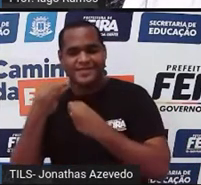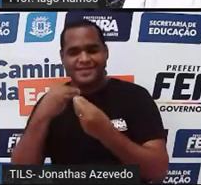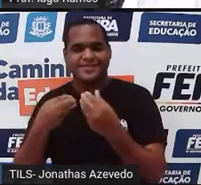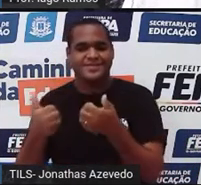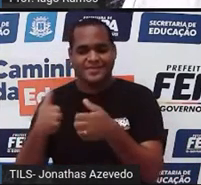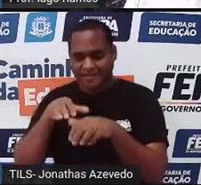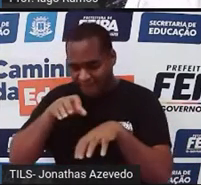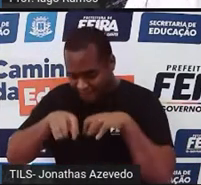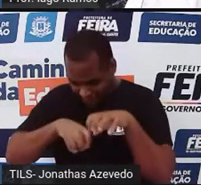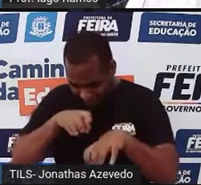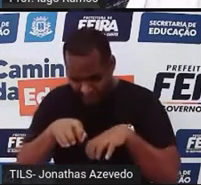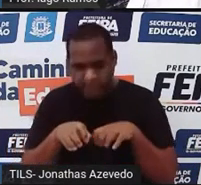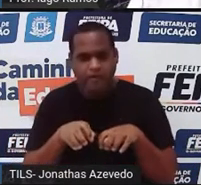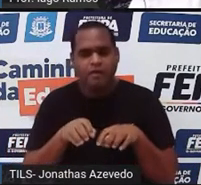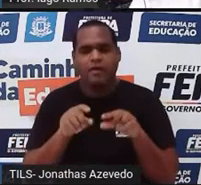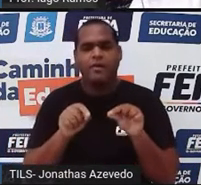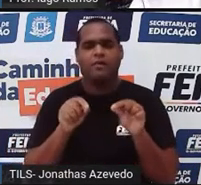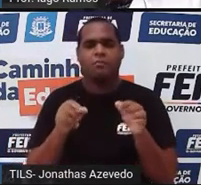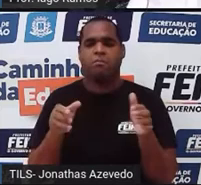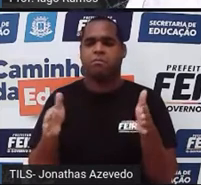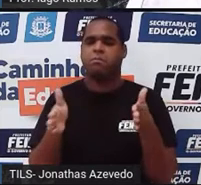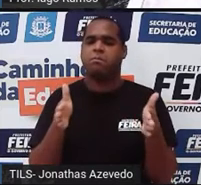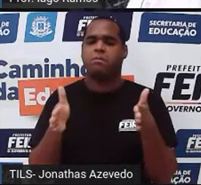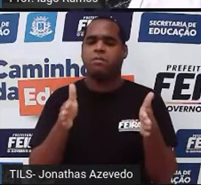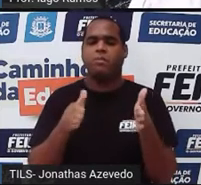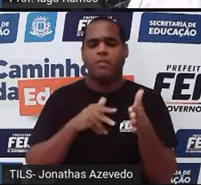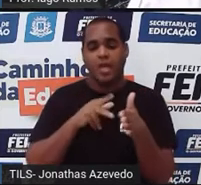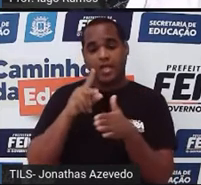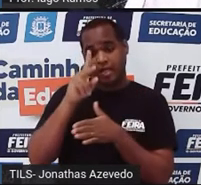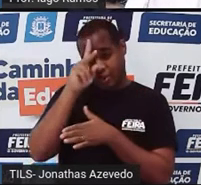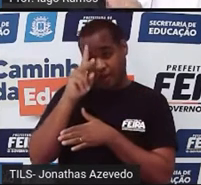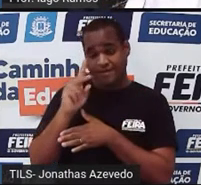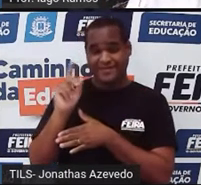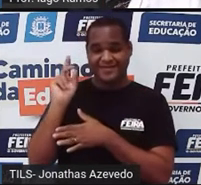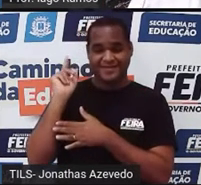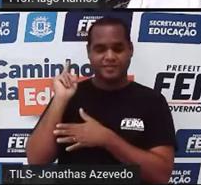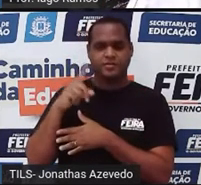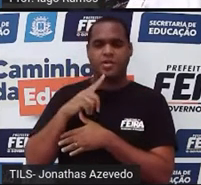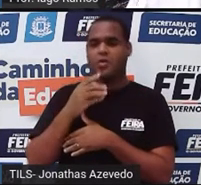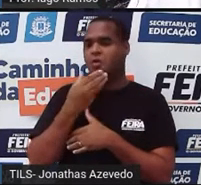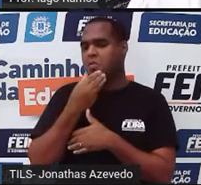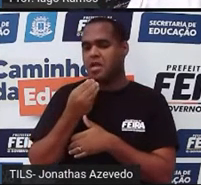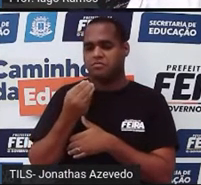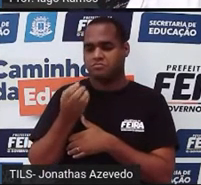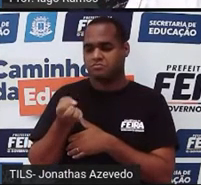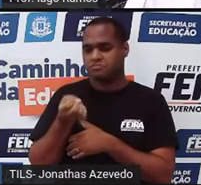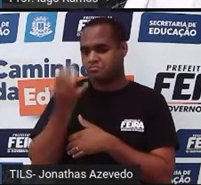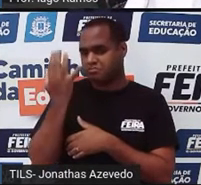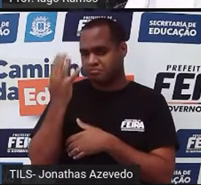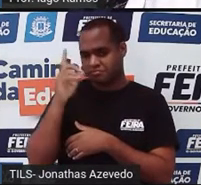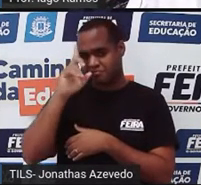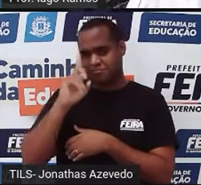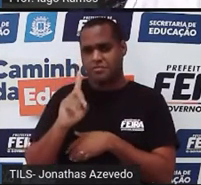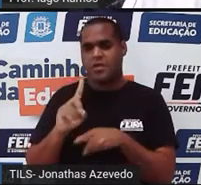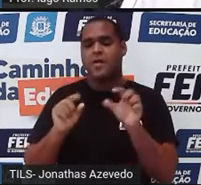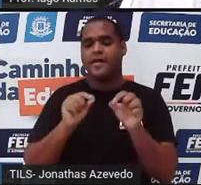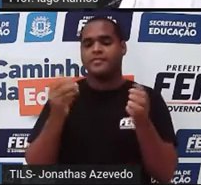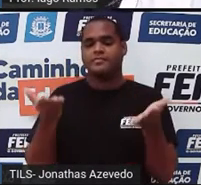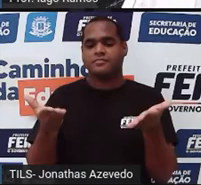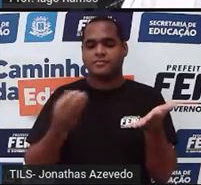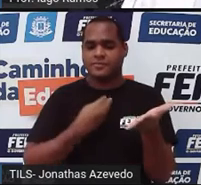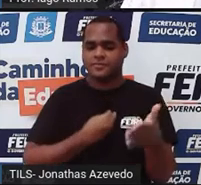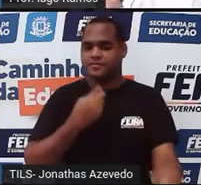E aí, nesse período da história, o homem não sabia contar como a gente contar. Como a gente conta hoje, né?